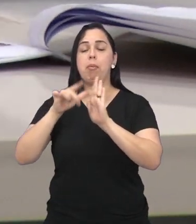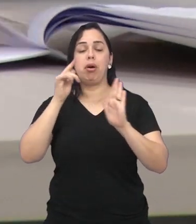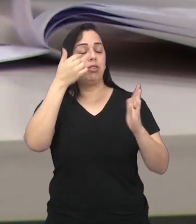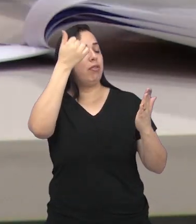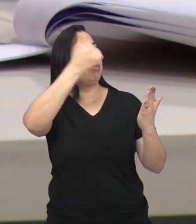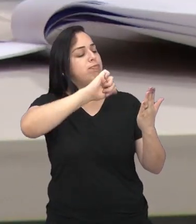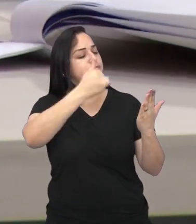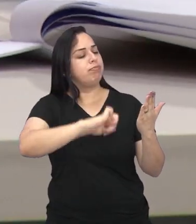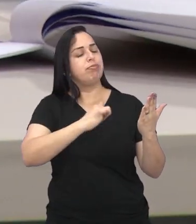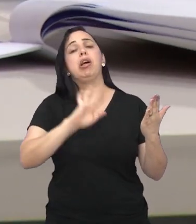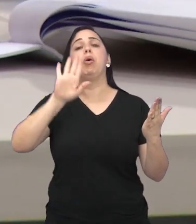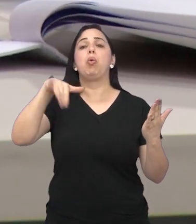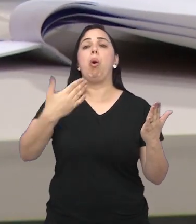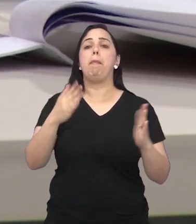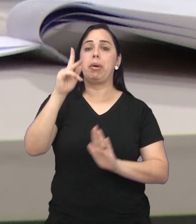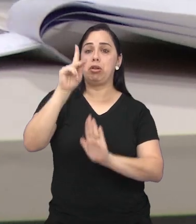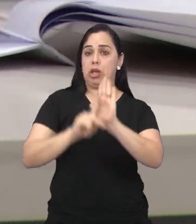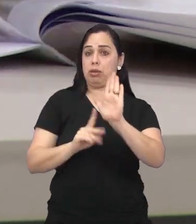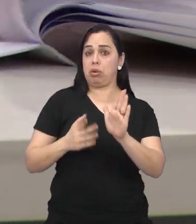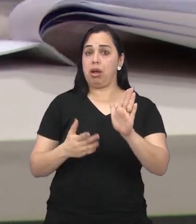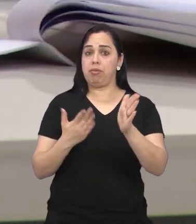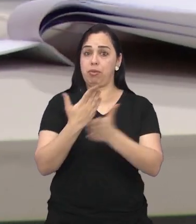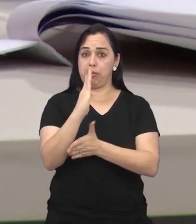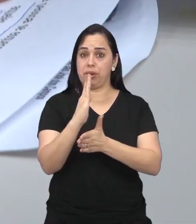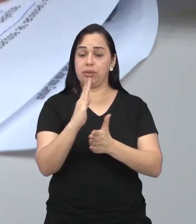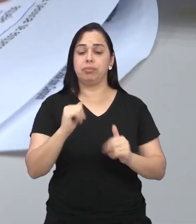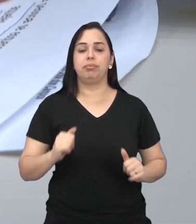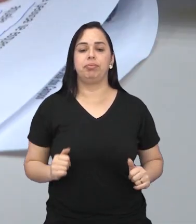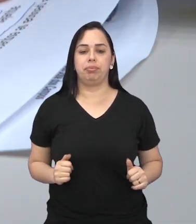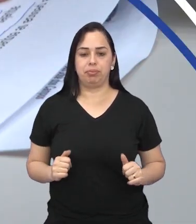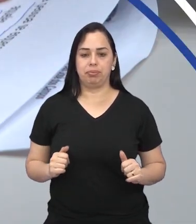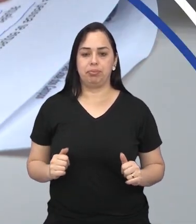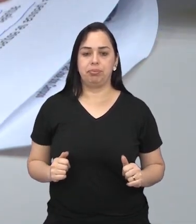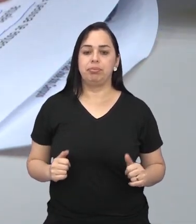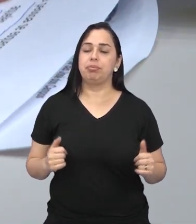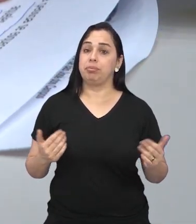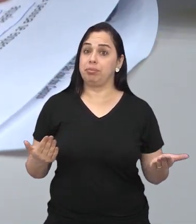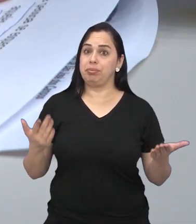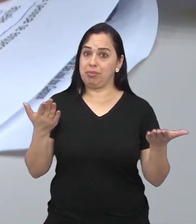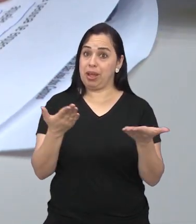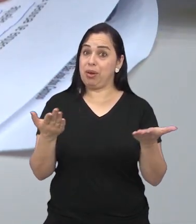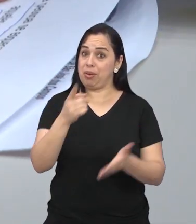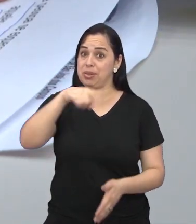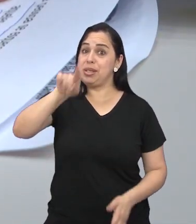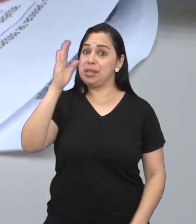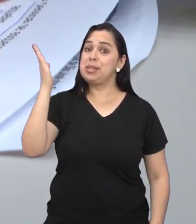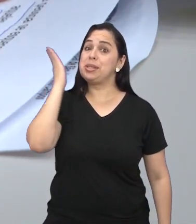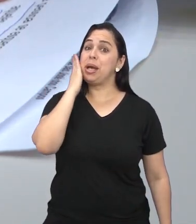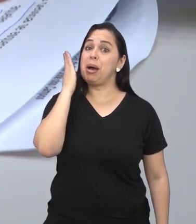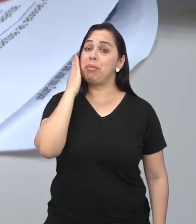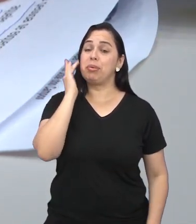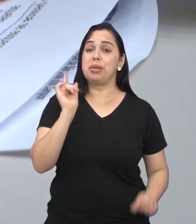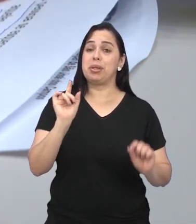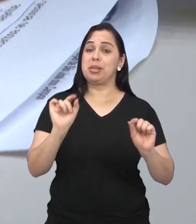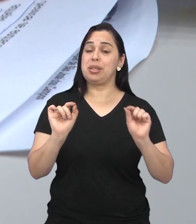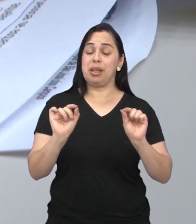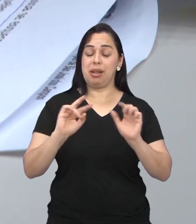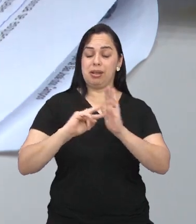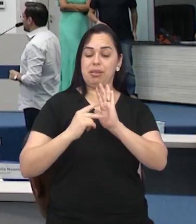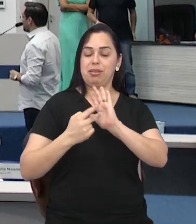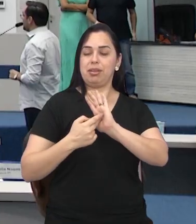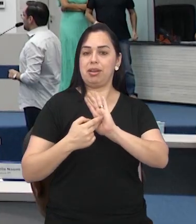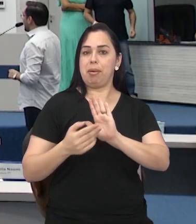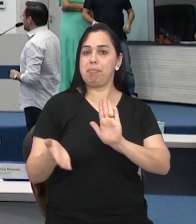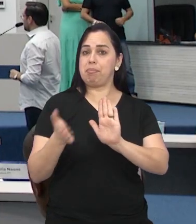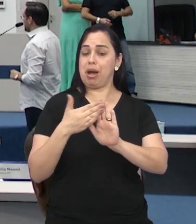quais projetos ou documentos foram aprovados pelos vereadores naquele dia. Agora que você já sabe o que são as pautas das sessões e